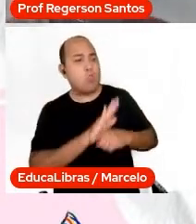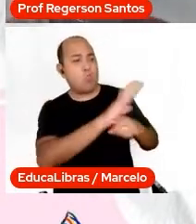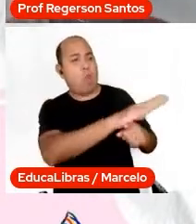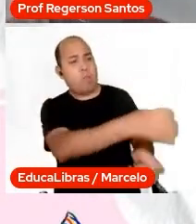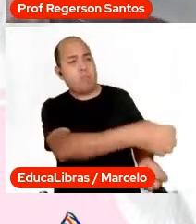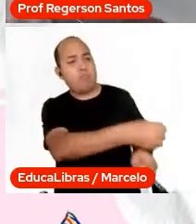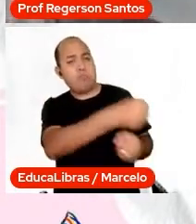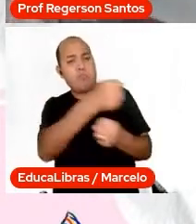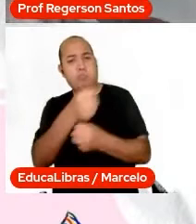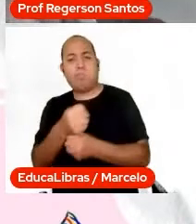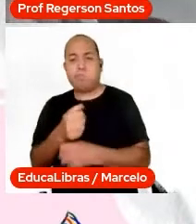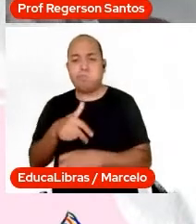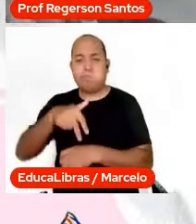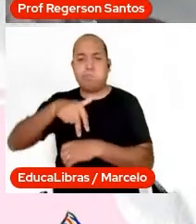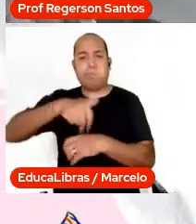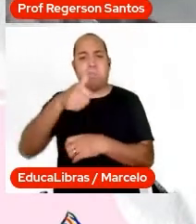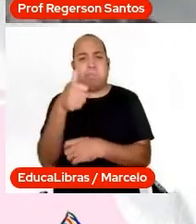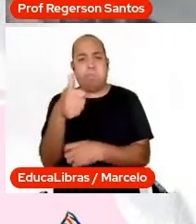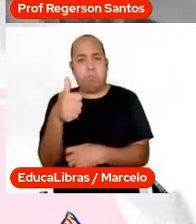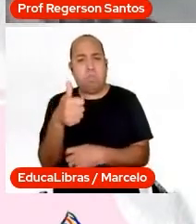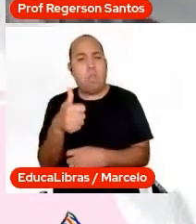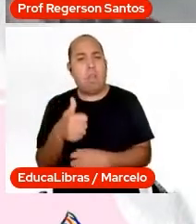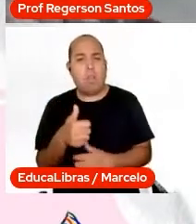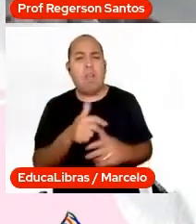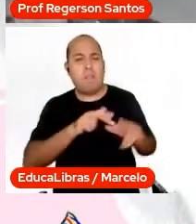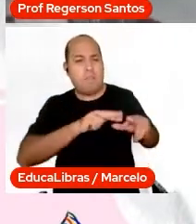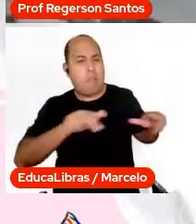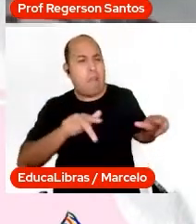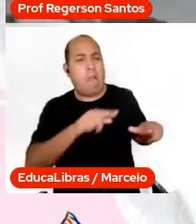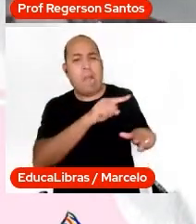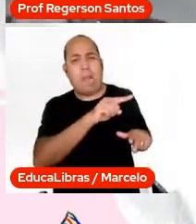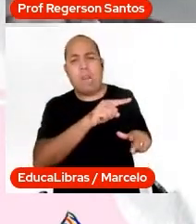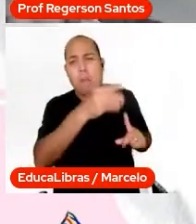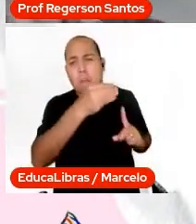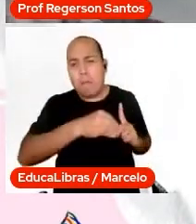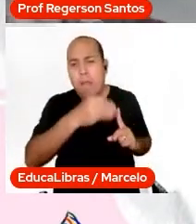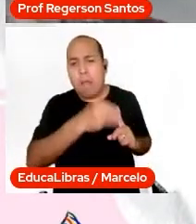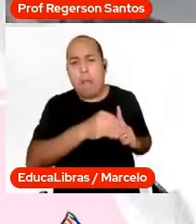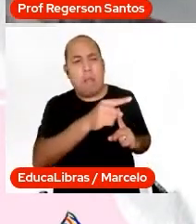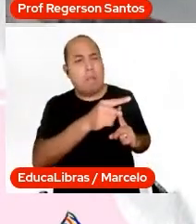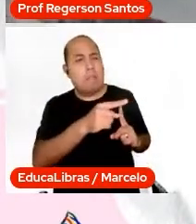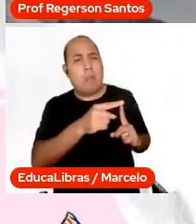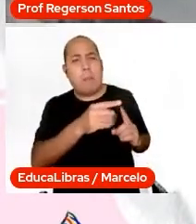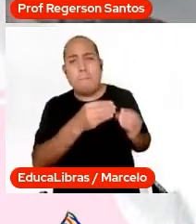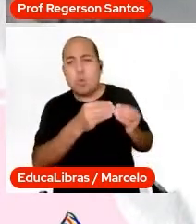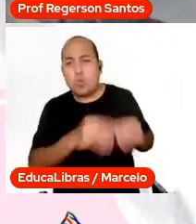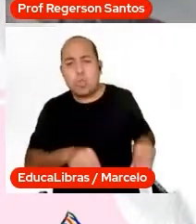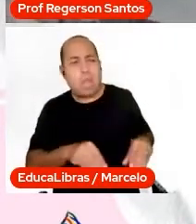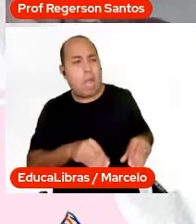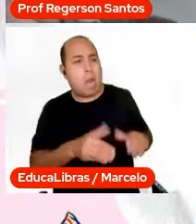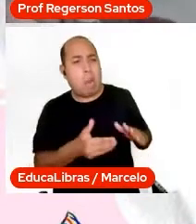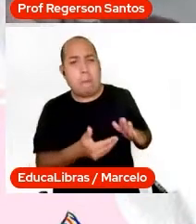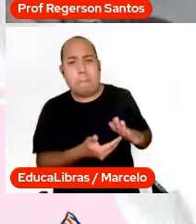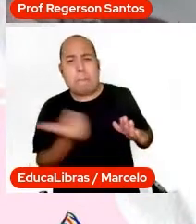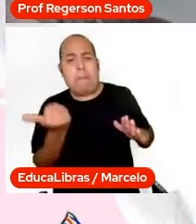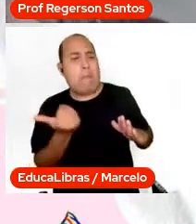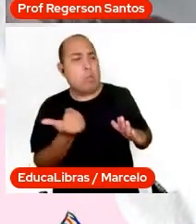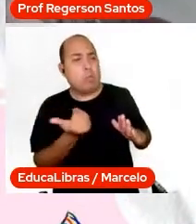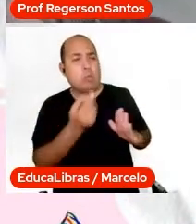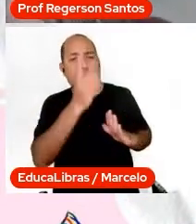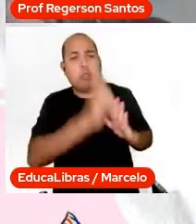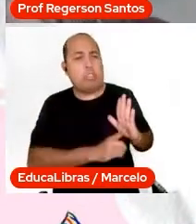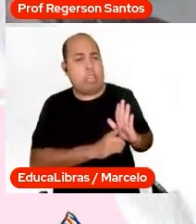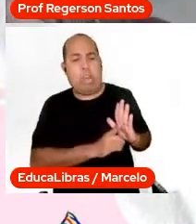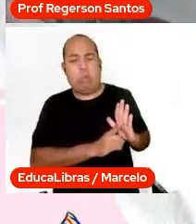os menos favorecidos são prejudicados, têm os seus direitos furtados, negados, hábidos